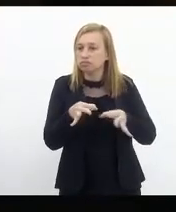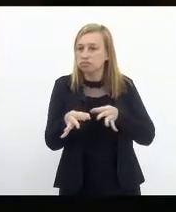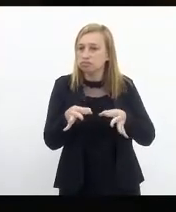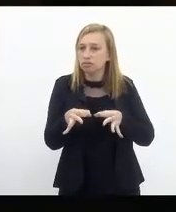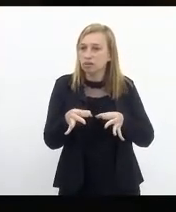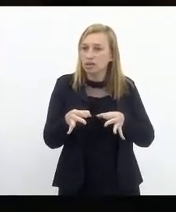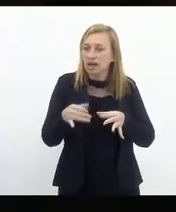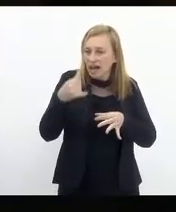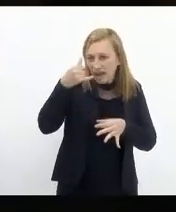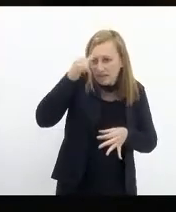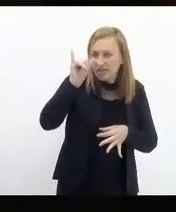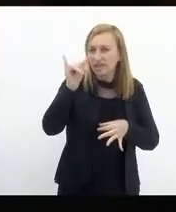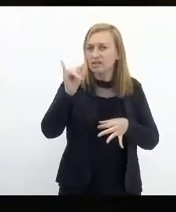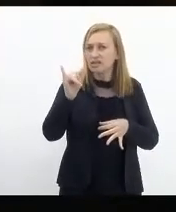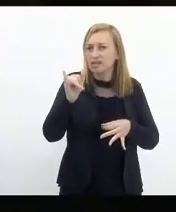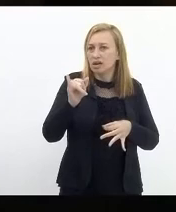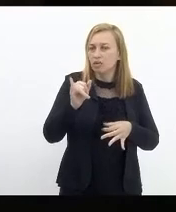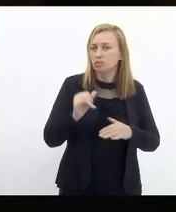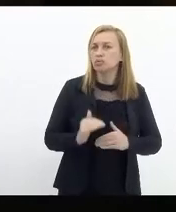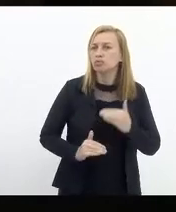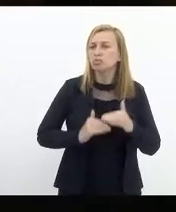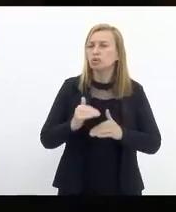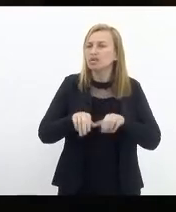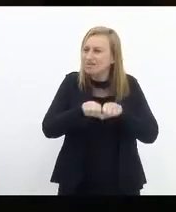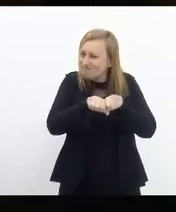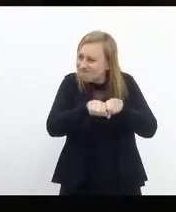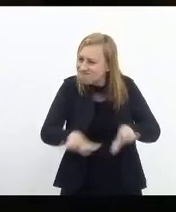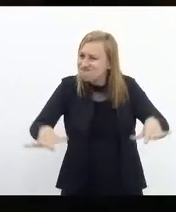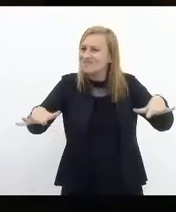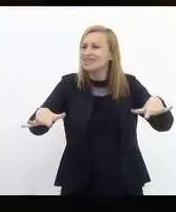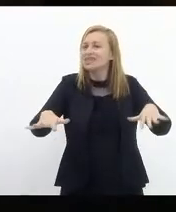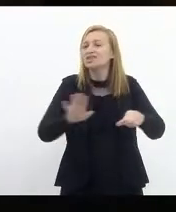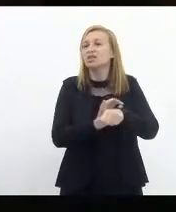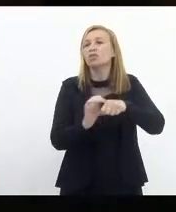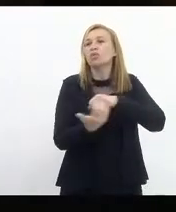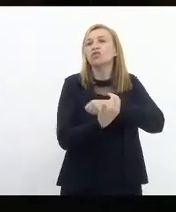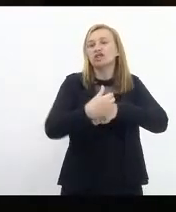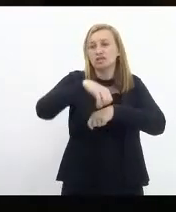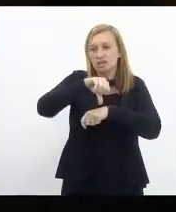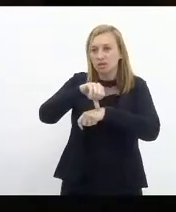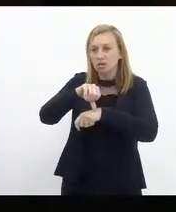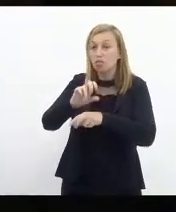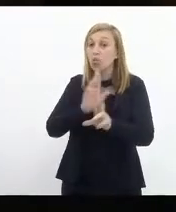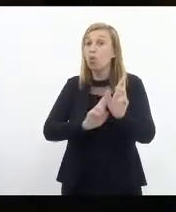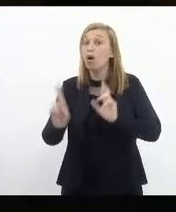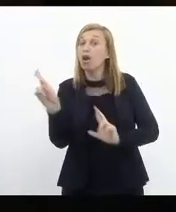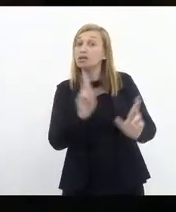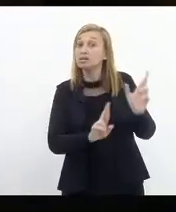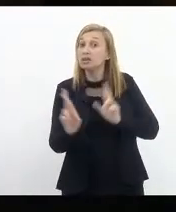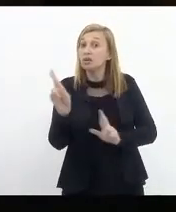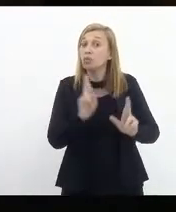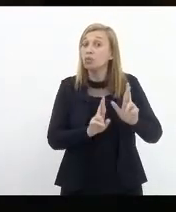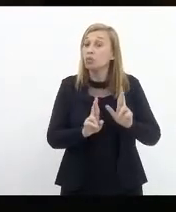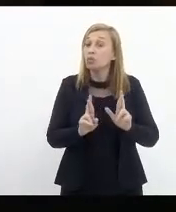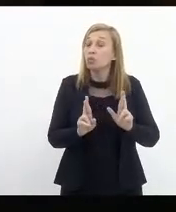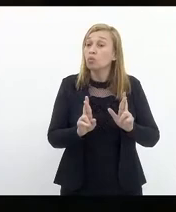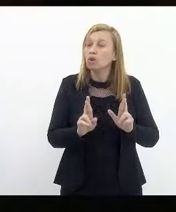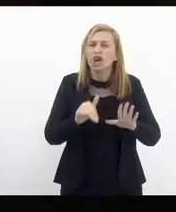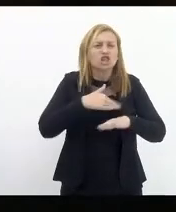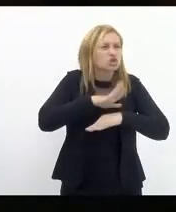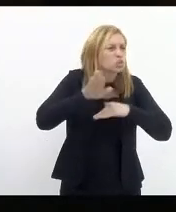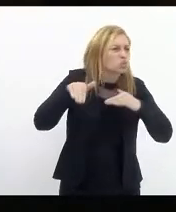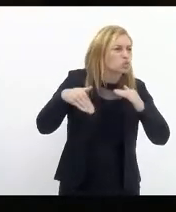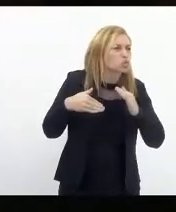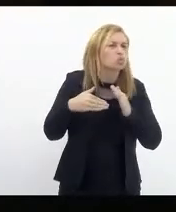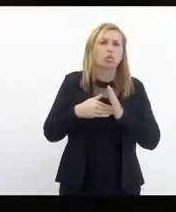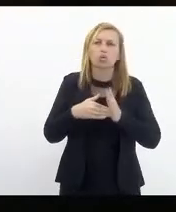do processo de alastramento da COVID-19 com relação a todas